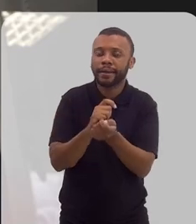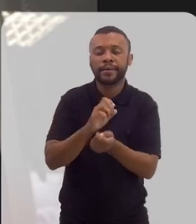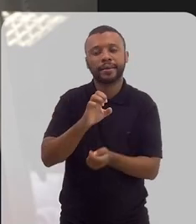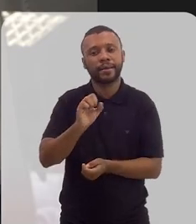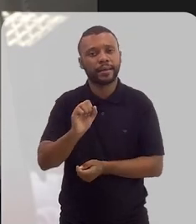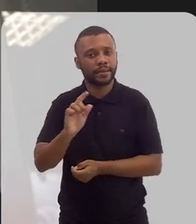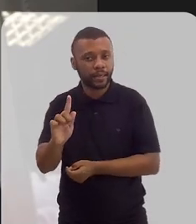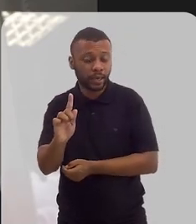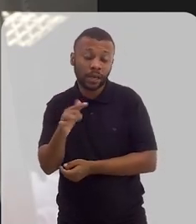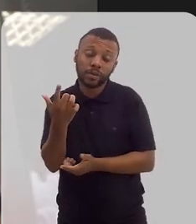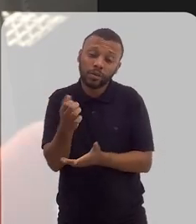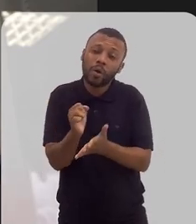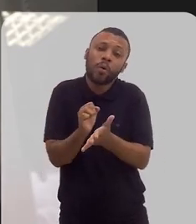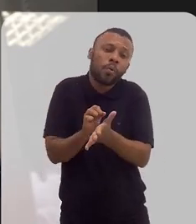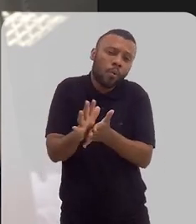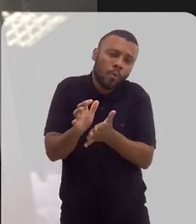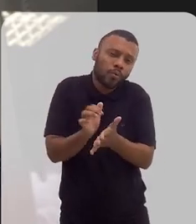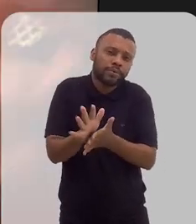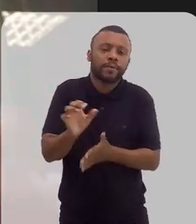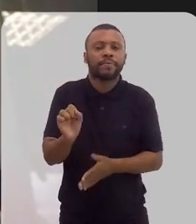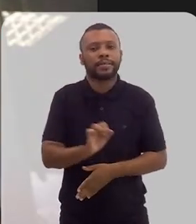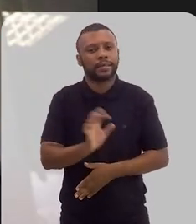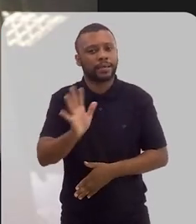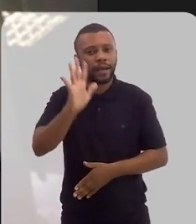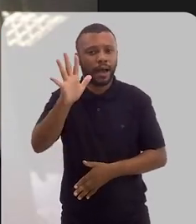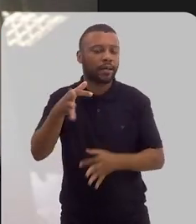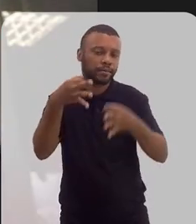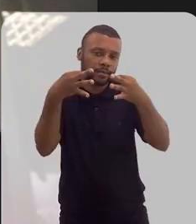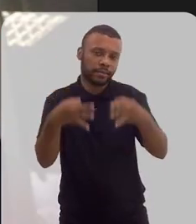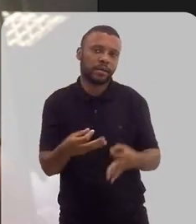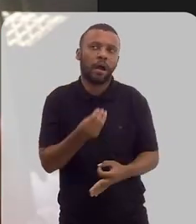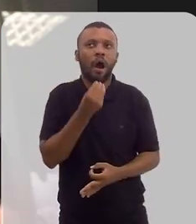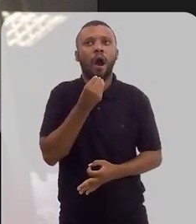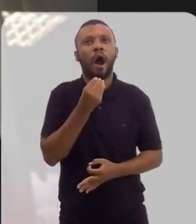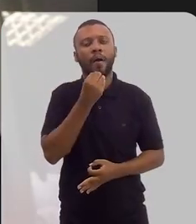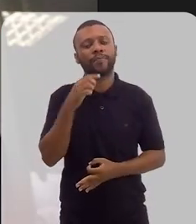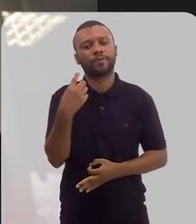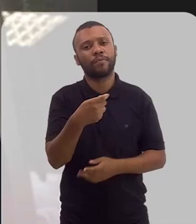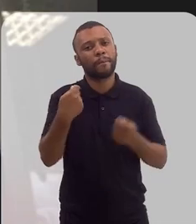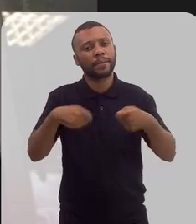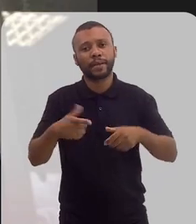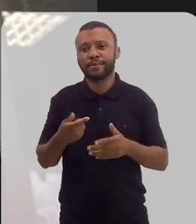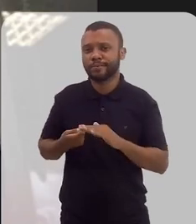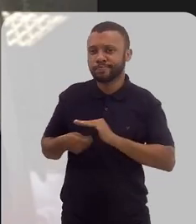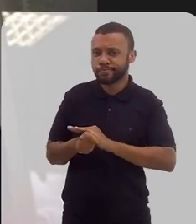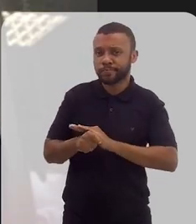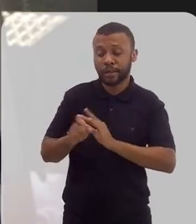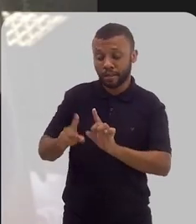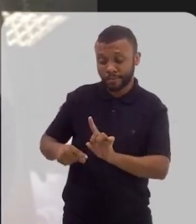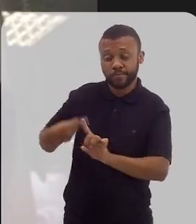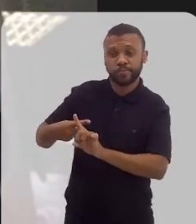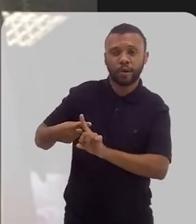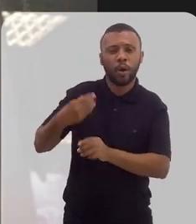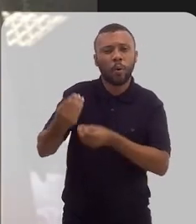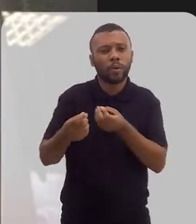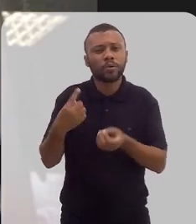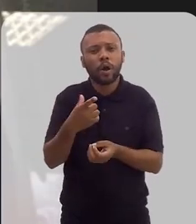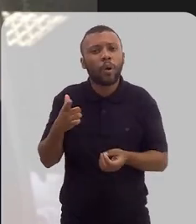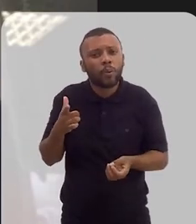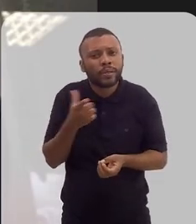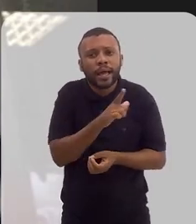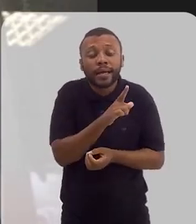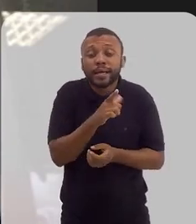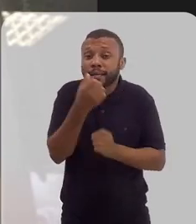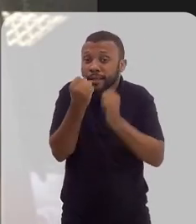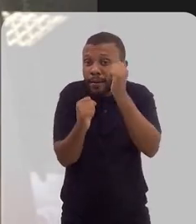critérios ESG, e que isso custa um pouco mais caro, eventualmente vai precisar de um investimento adicional. Ora, como é que a gente consegue fazer